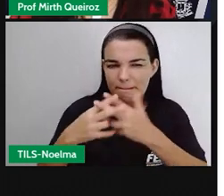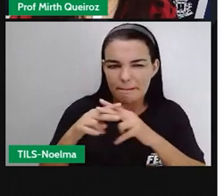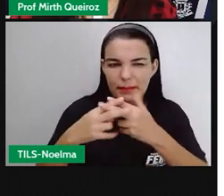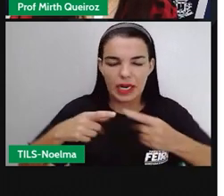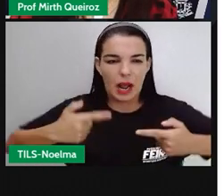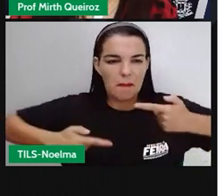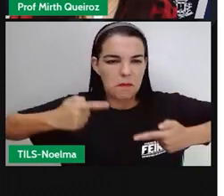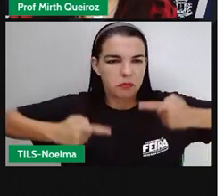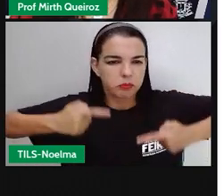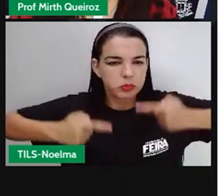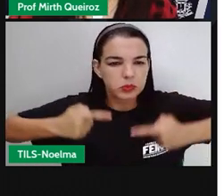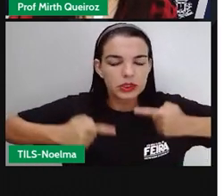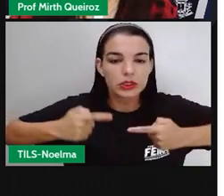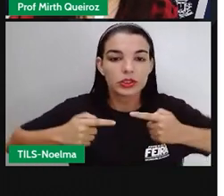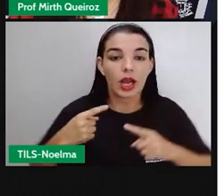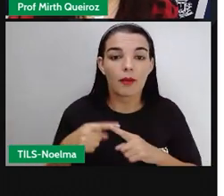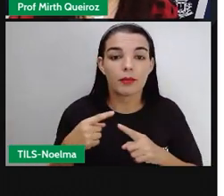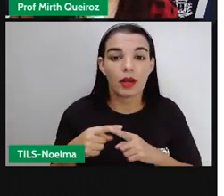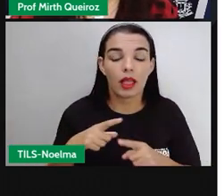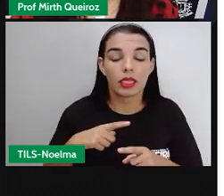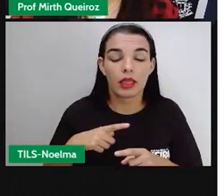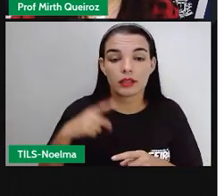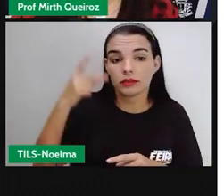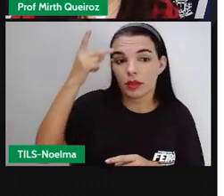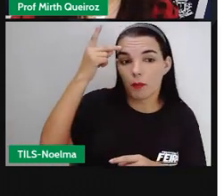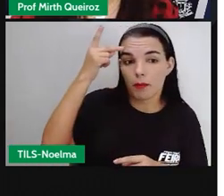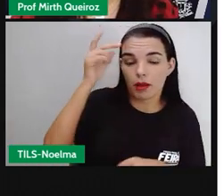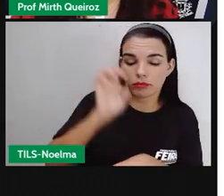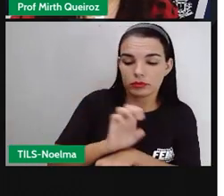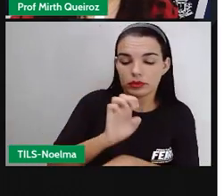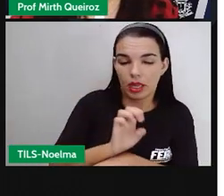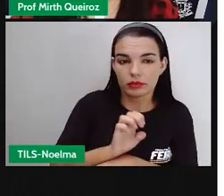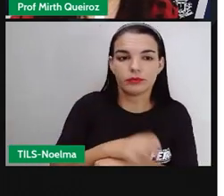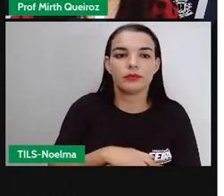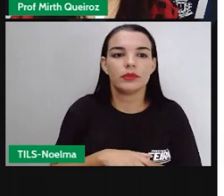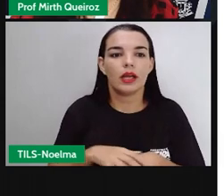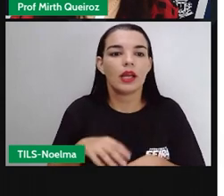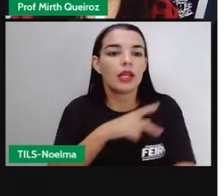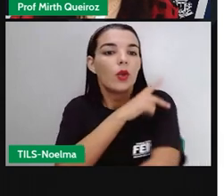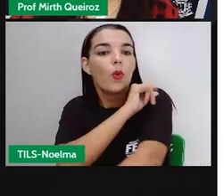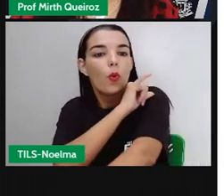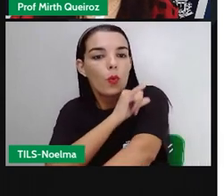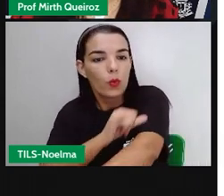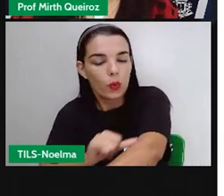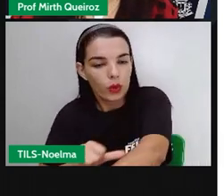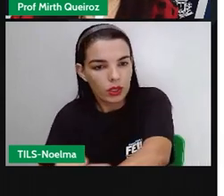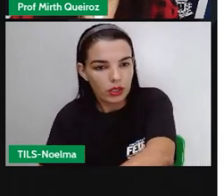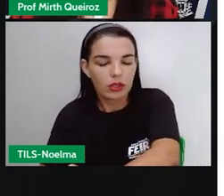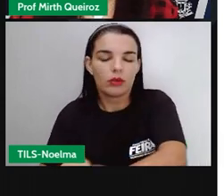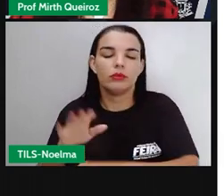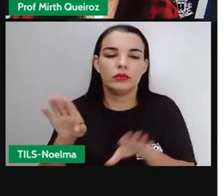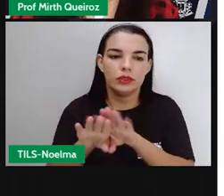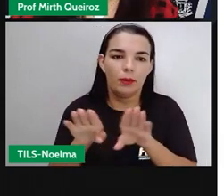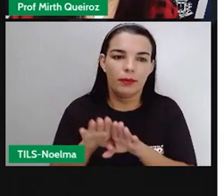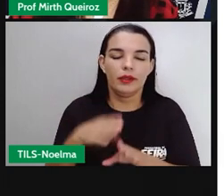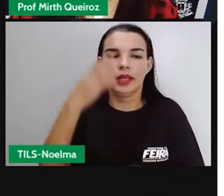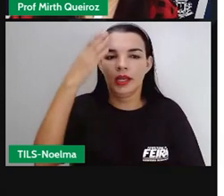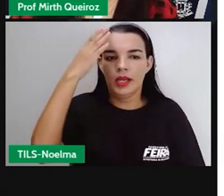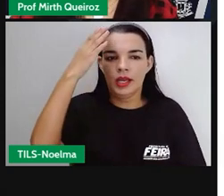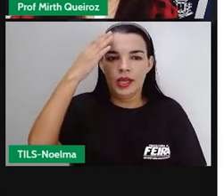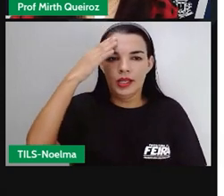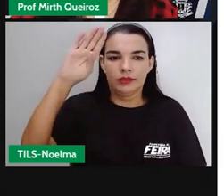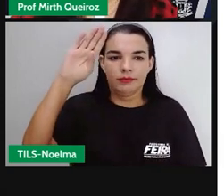envolviam, né, o estado aí de São Paulo como produtor de café. E Rio de Janeiro também se destacou nesta produção.